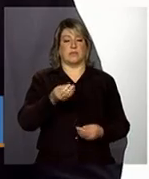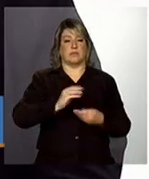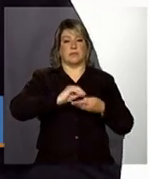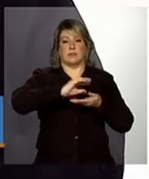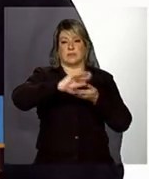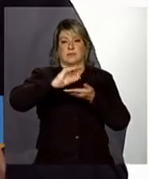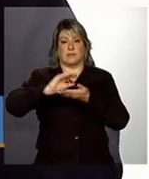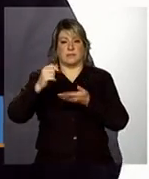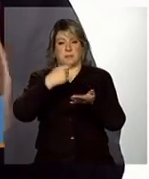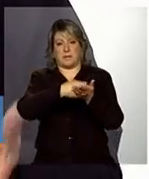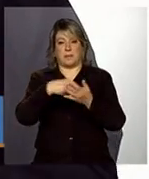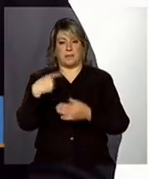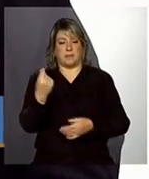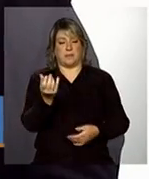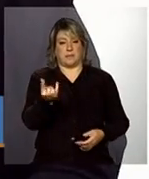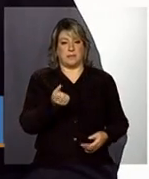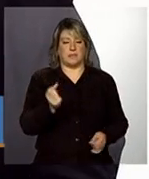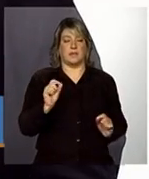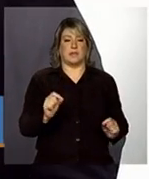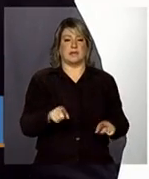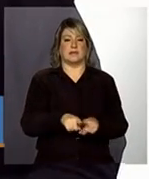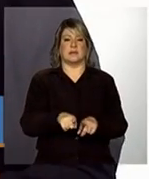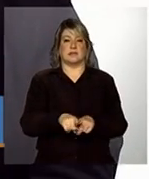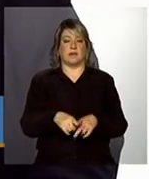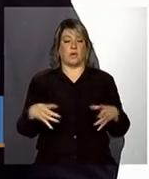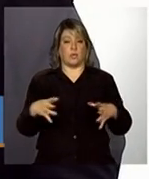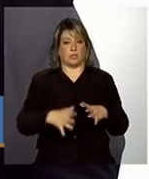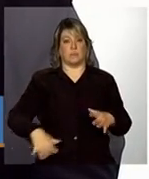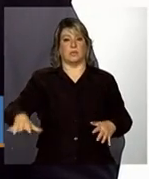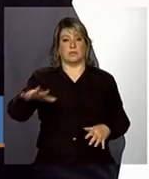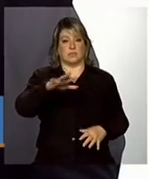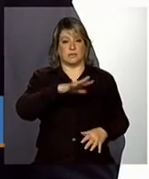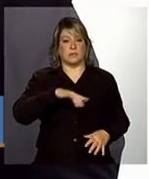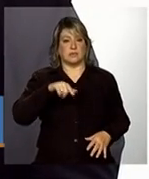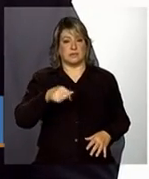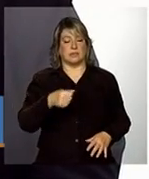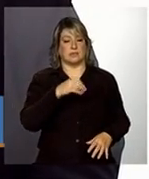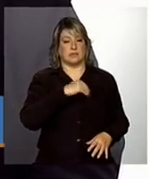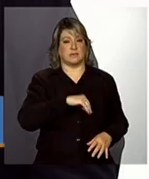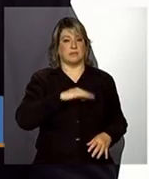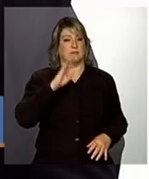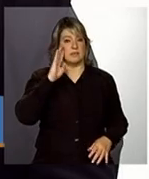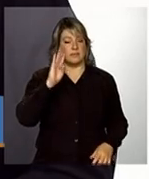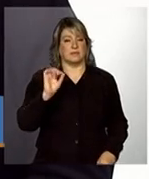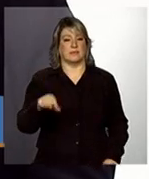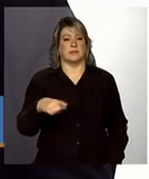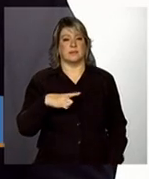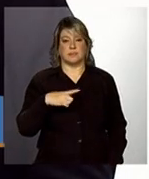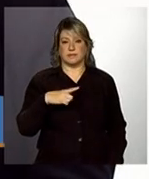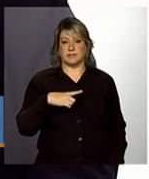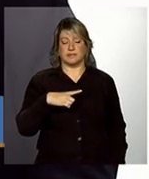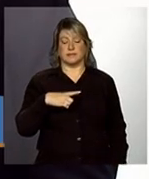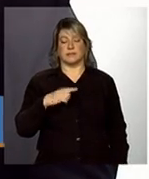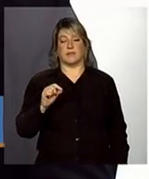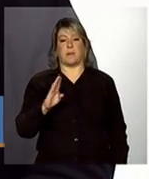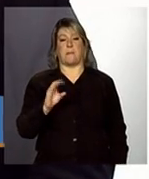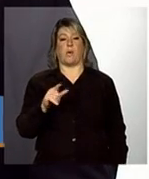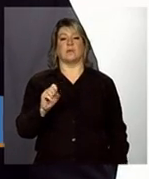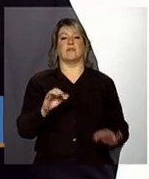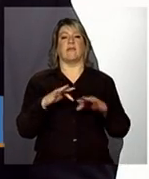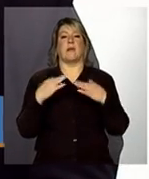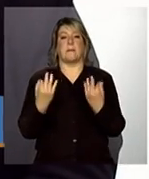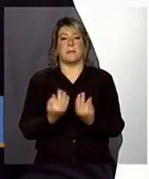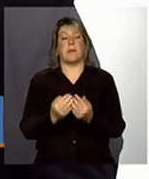os benefícios, evidente, né? A massa é o benefício do Bolsa Família,